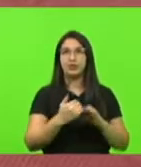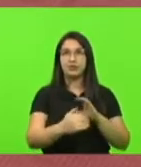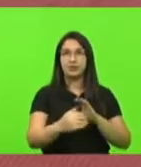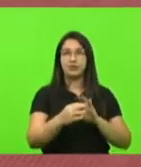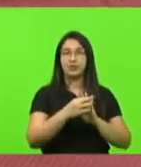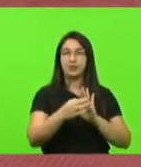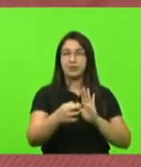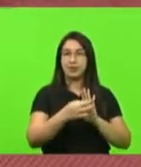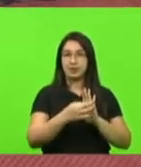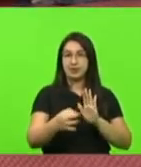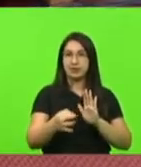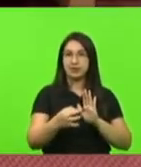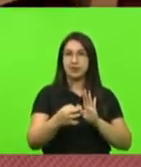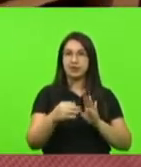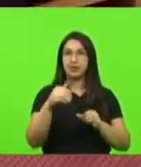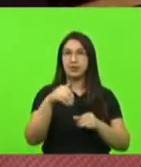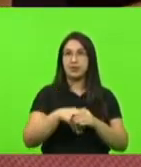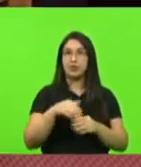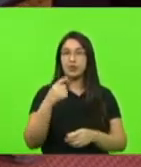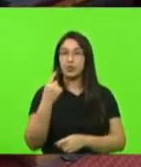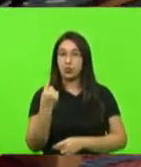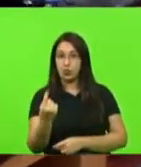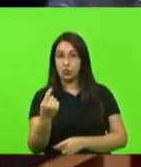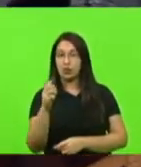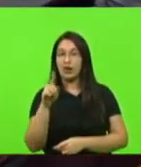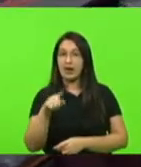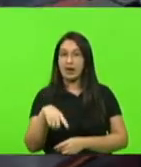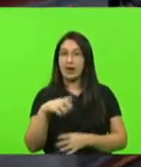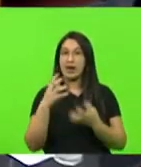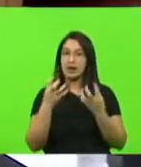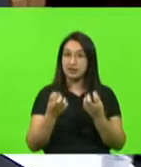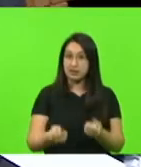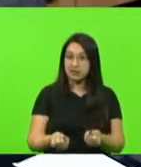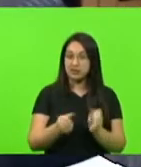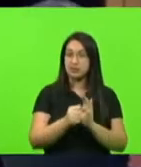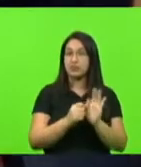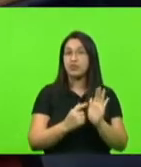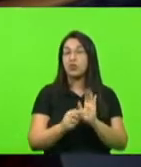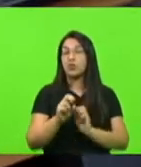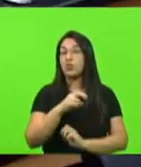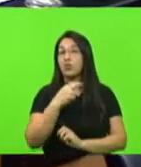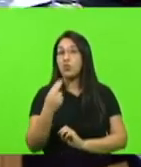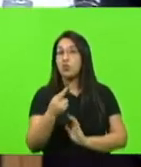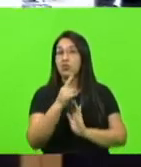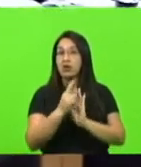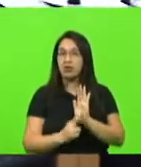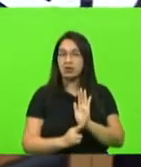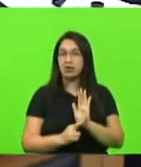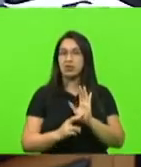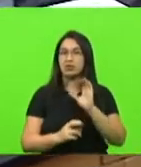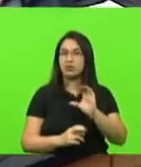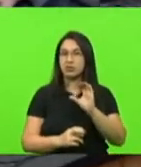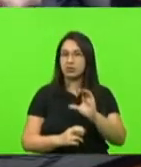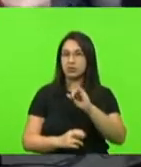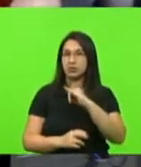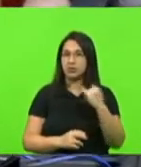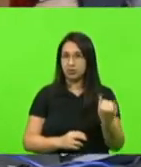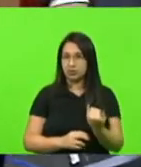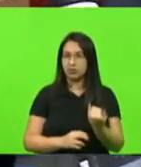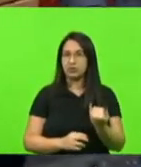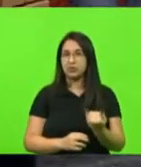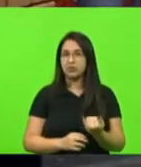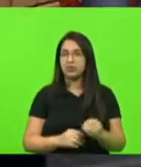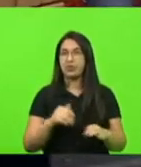O voto 1 é a favor do veto ou a favor do relatório da CCJ? É do veto. Quem